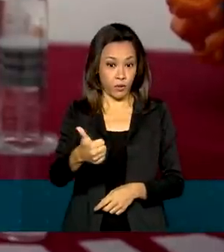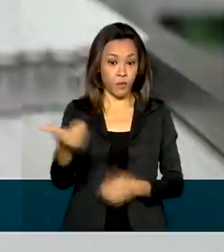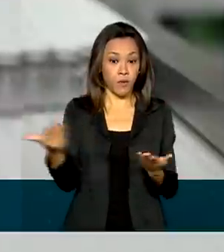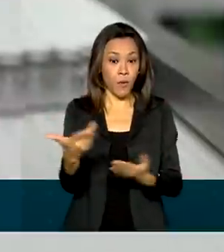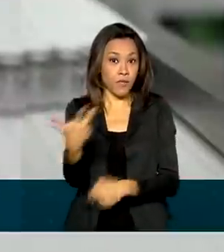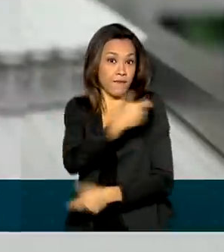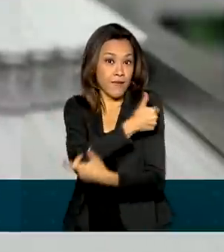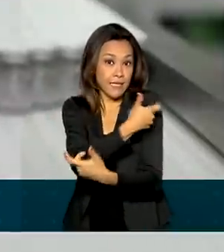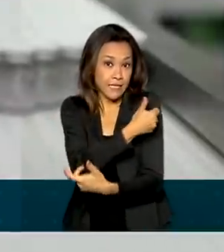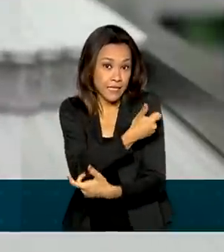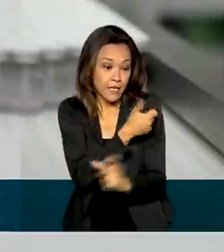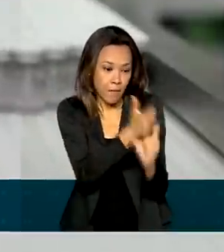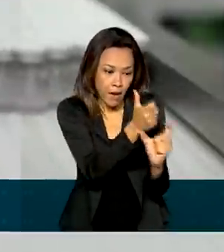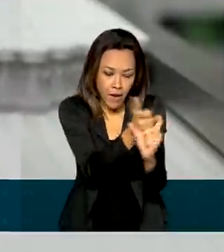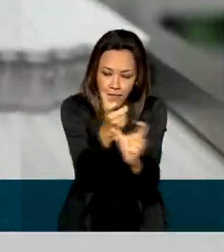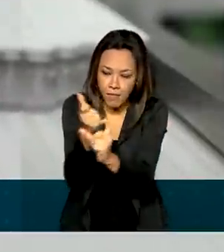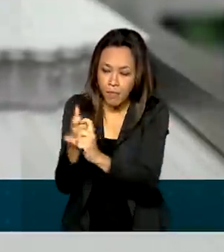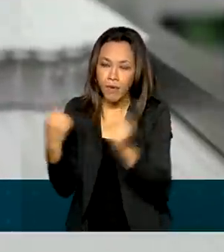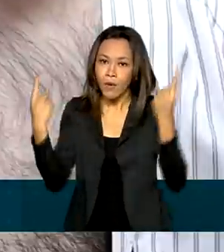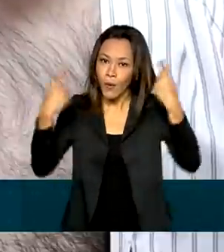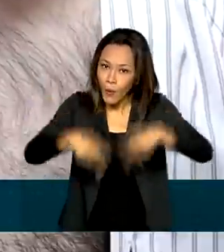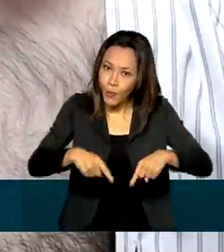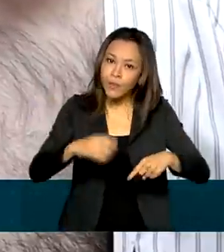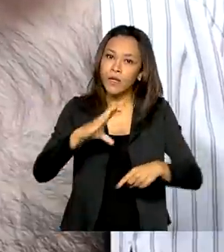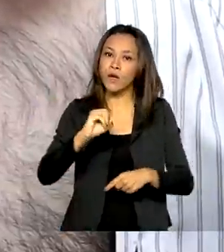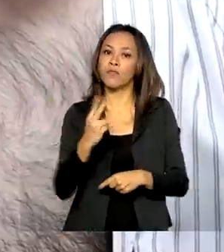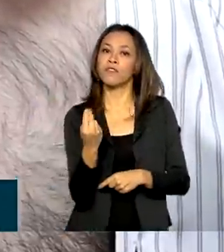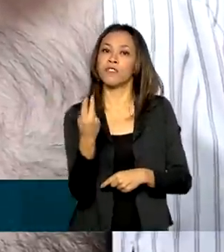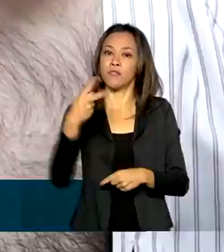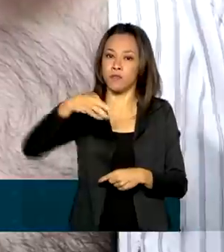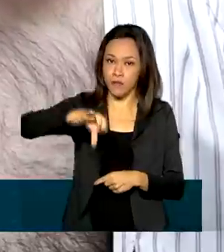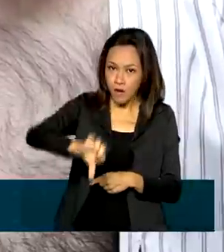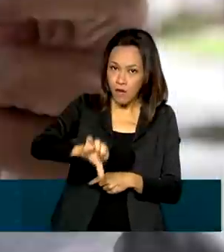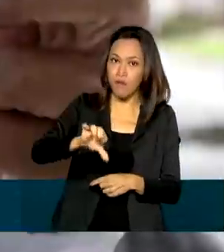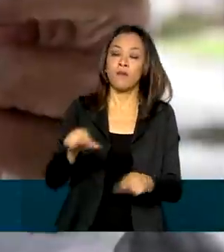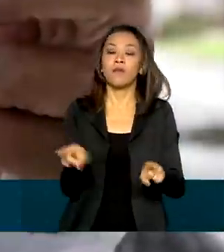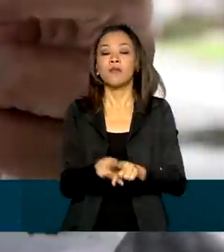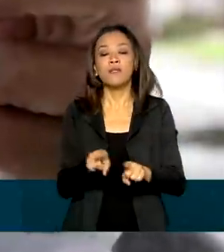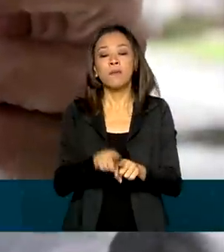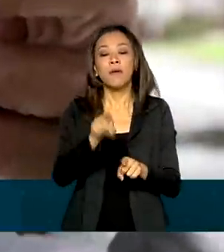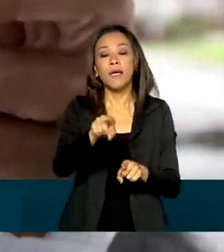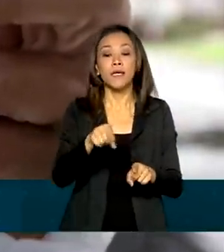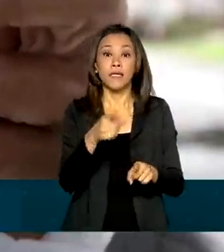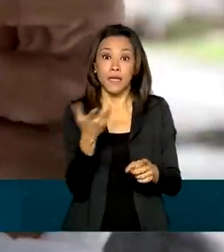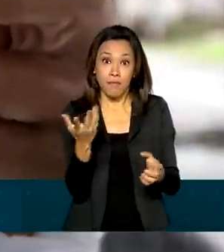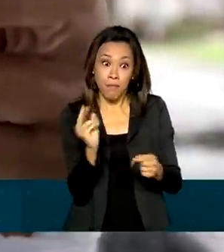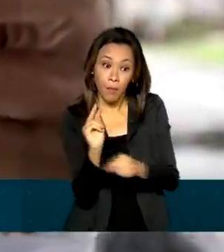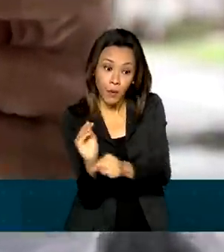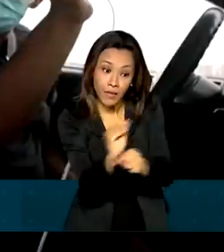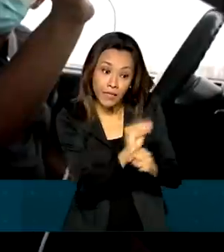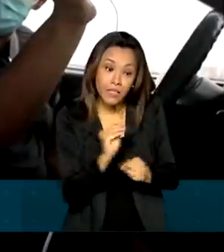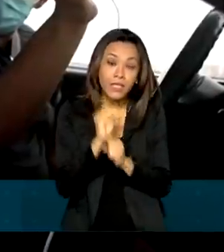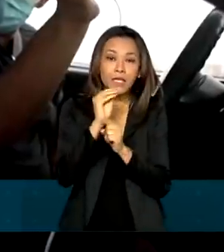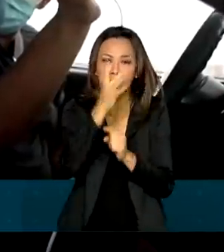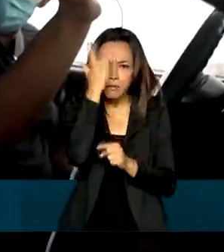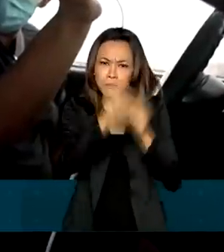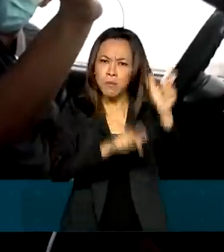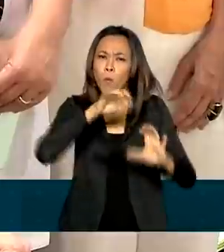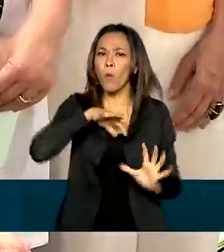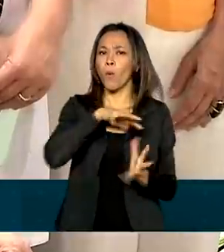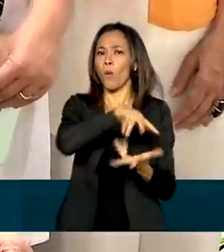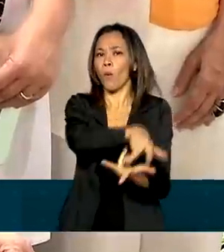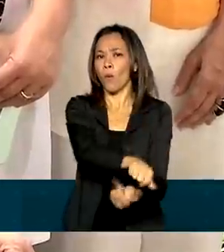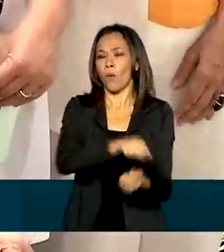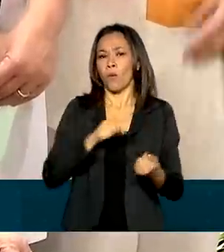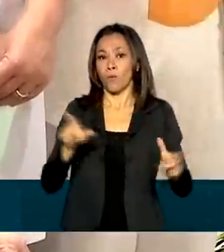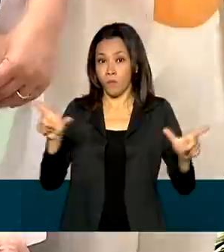das vacinas contra a Covid-19 e a progressiva imunização da população mundial, A expectativa